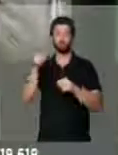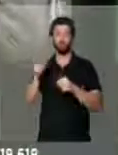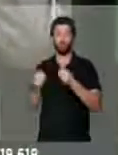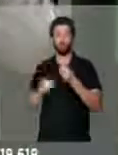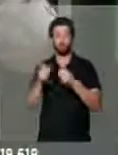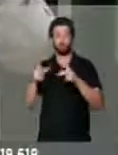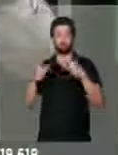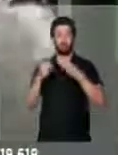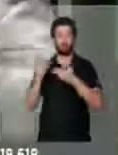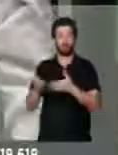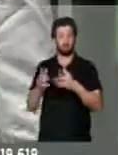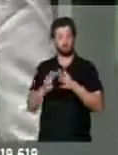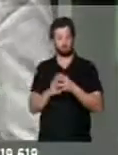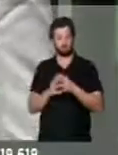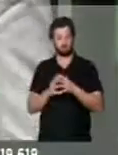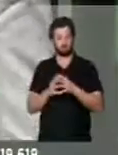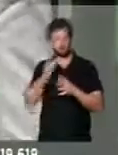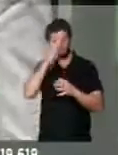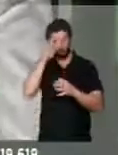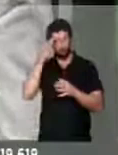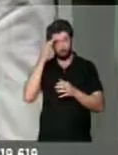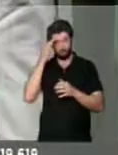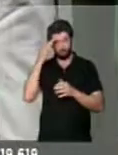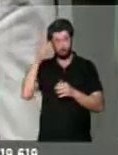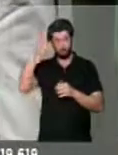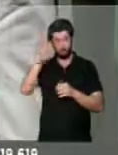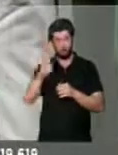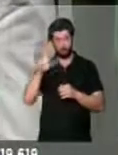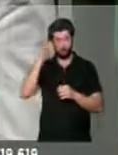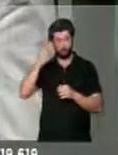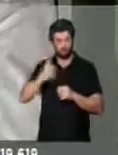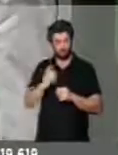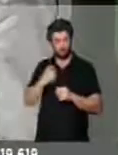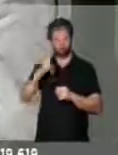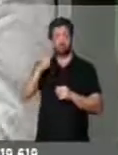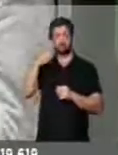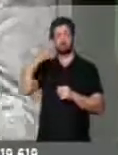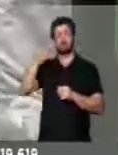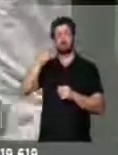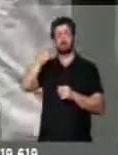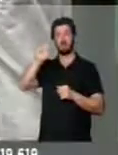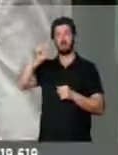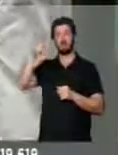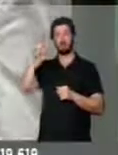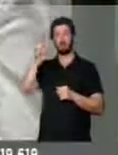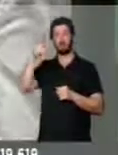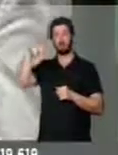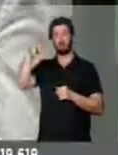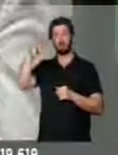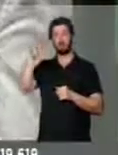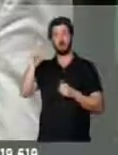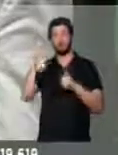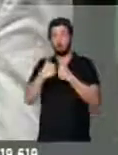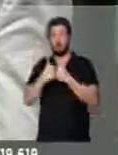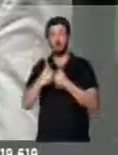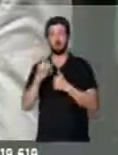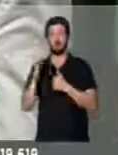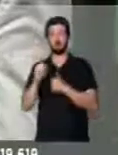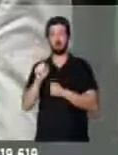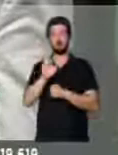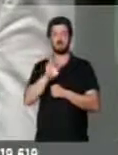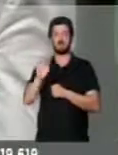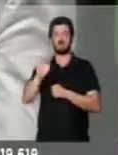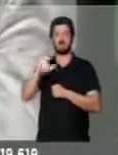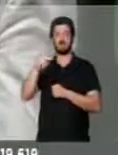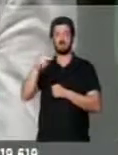lembrar os brasileiros que, no Jovem, que São Raimundo do Nonato está próximo à Serra da